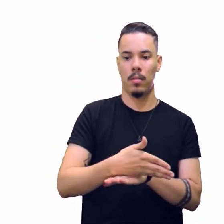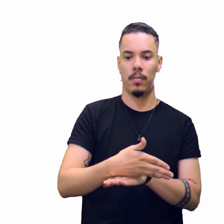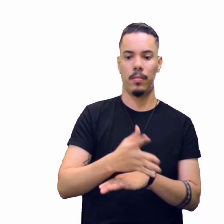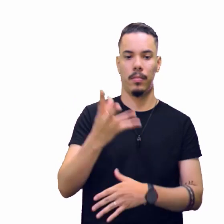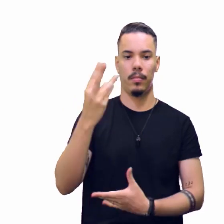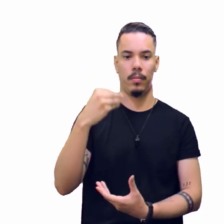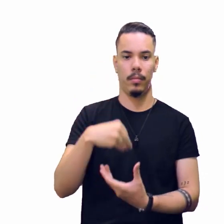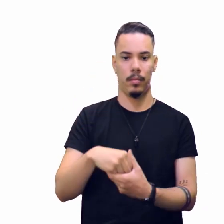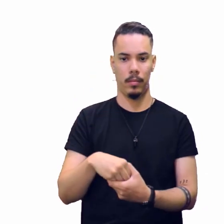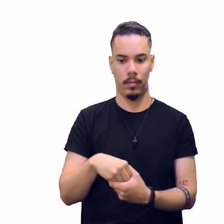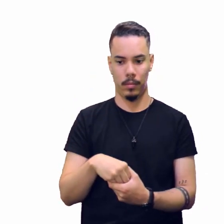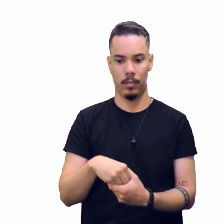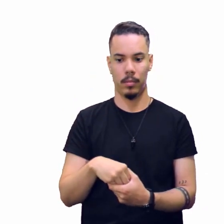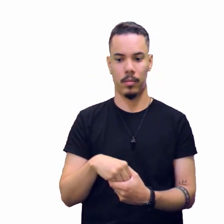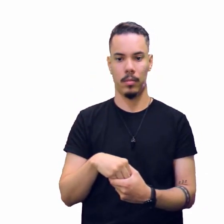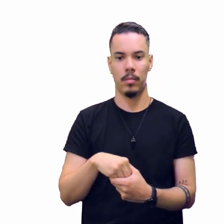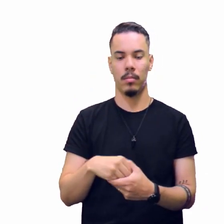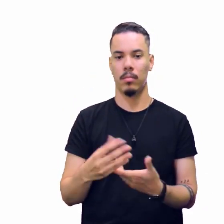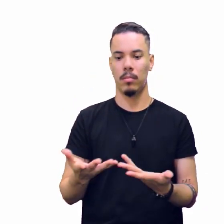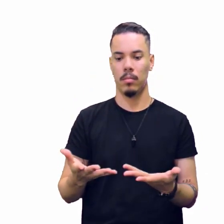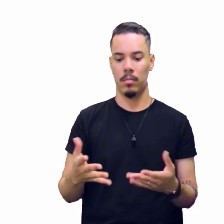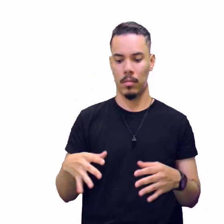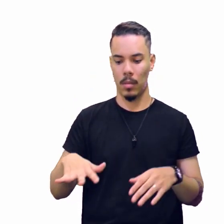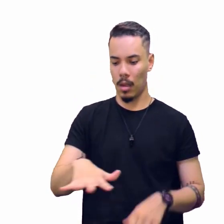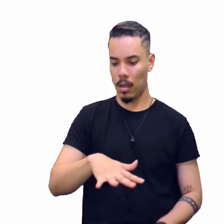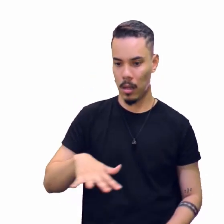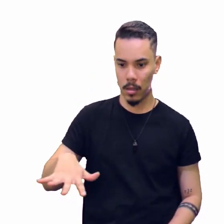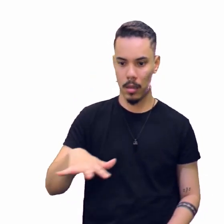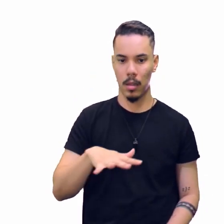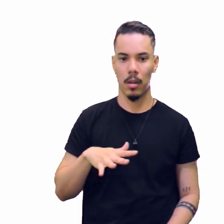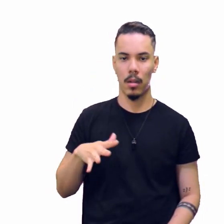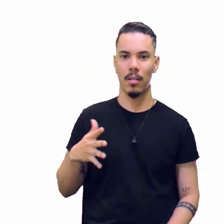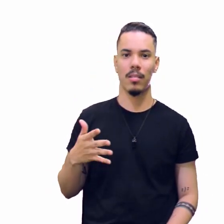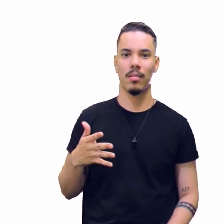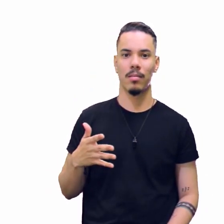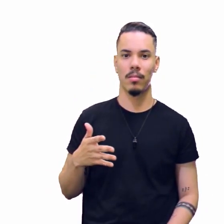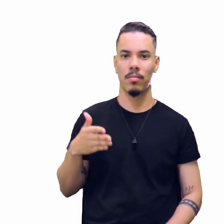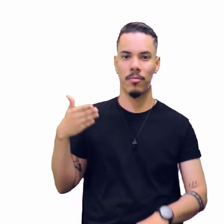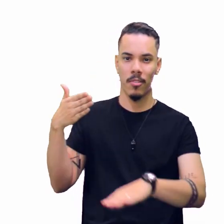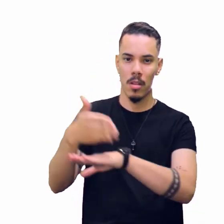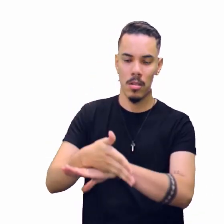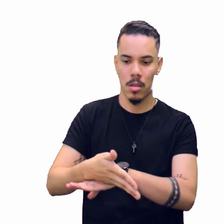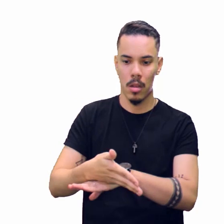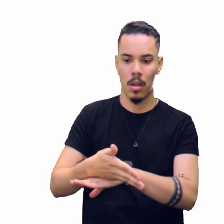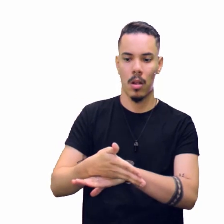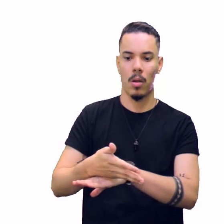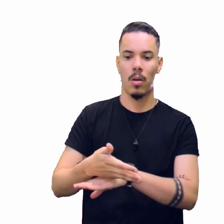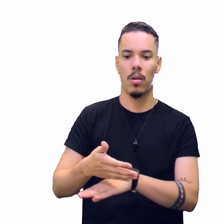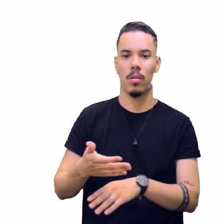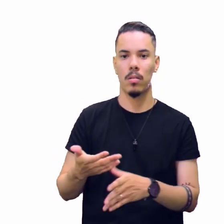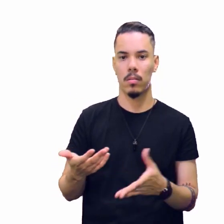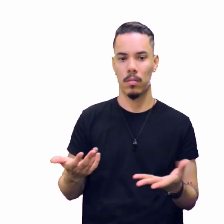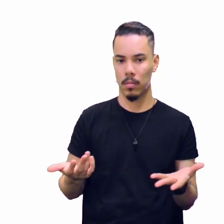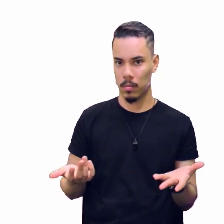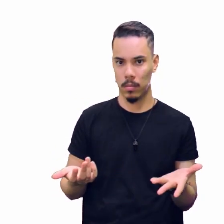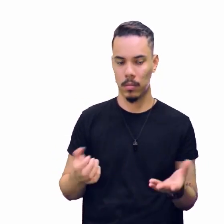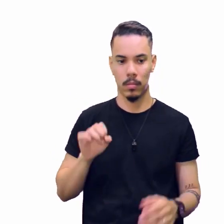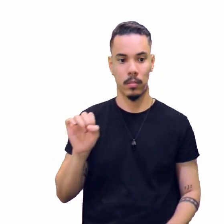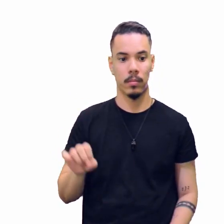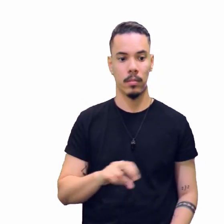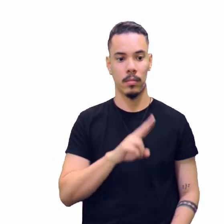A questão de terrenos, invasão. Não falando disso. Isso quando